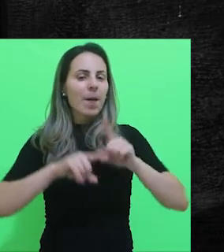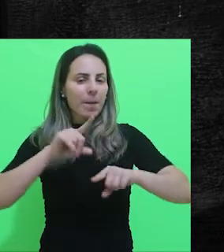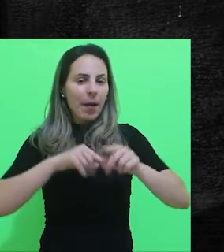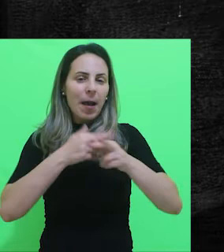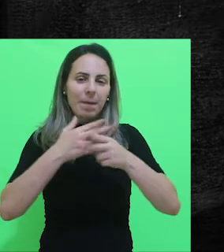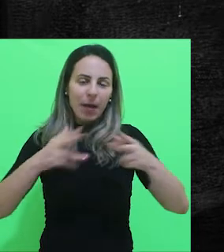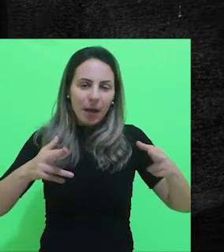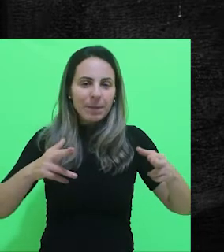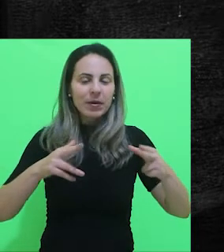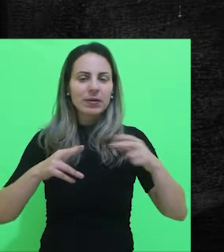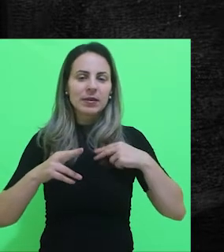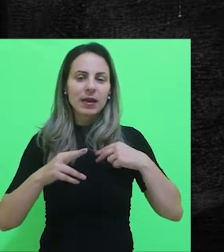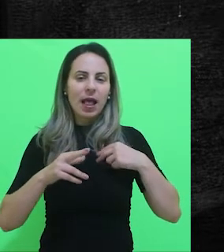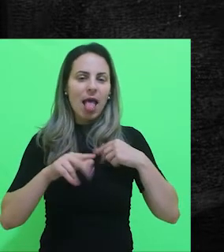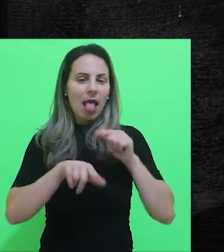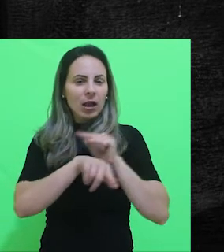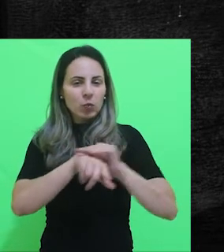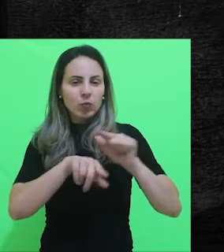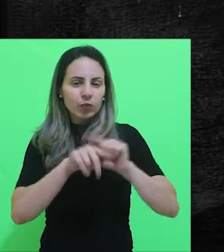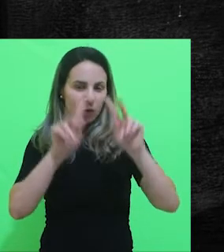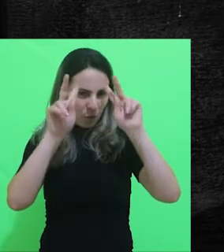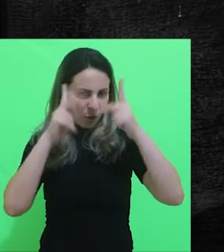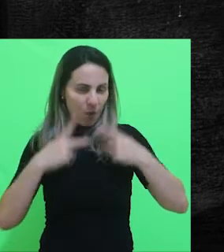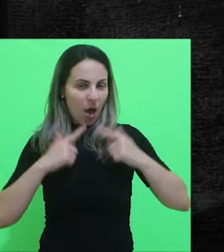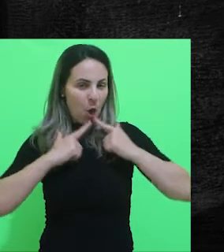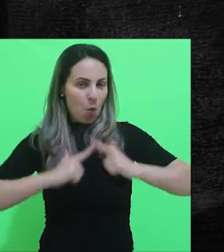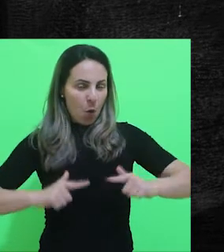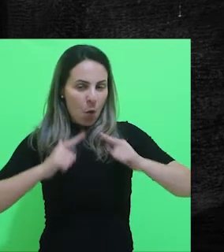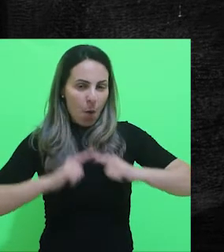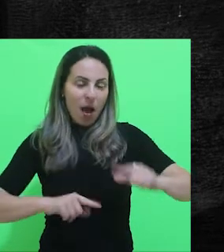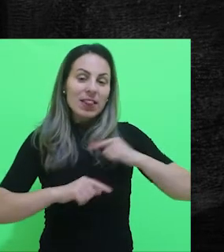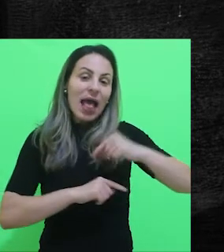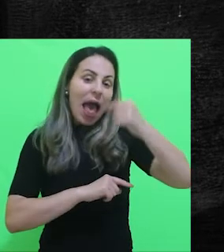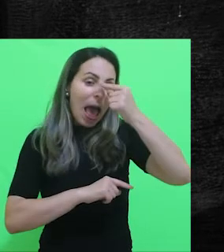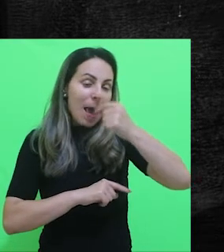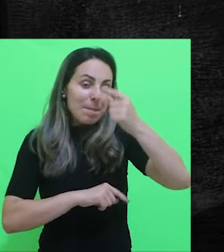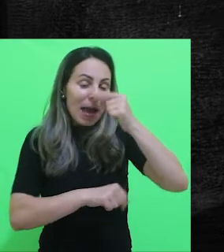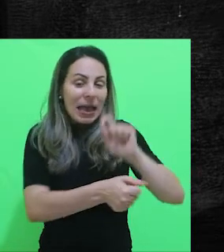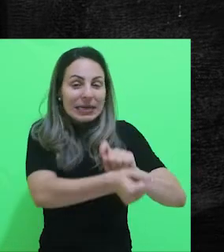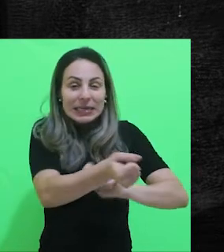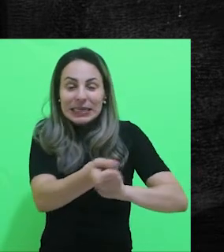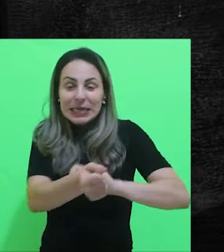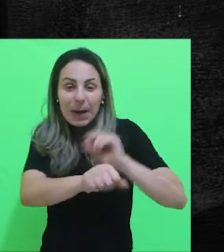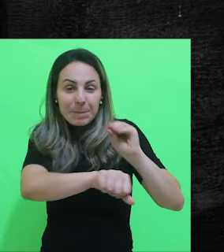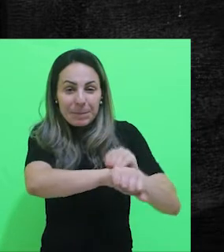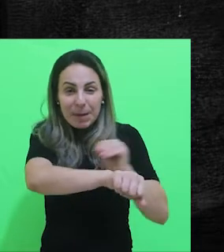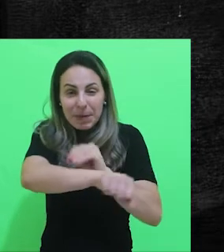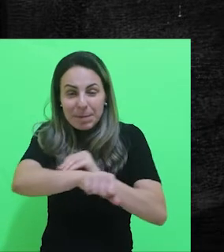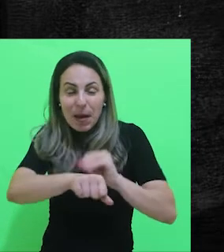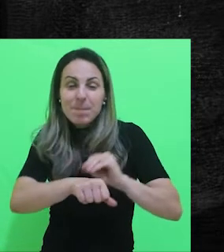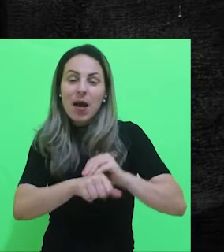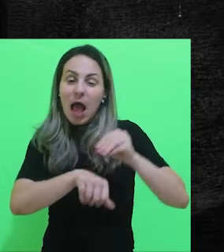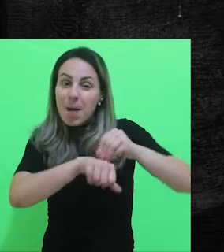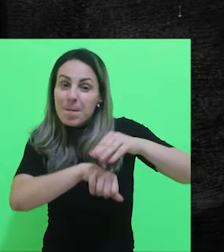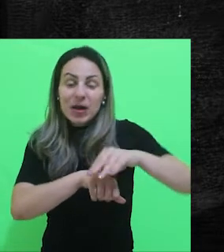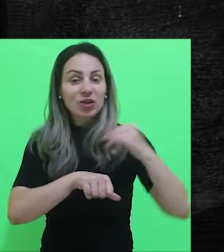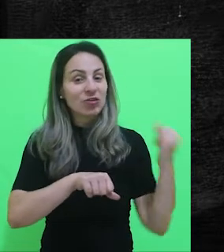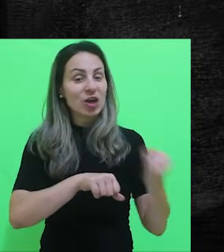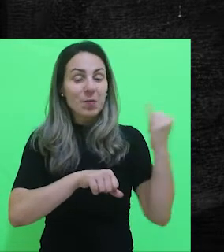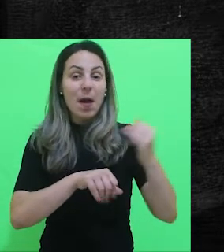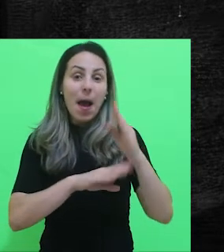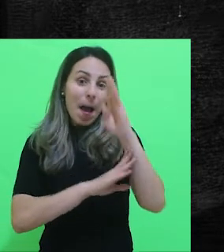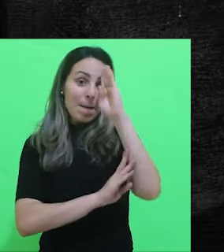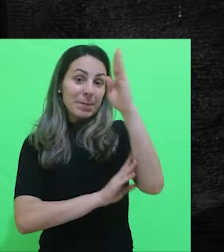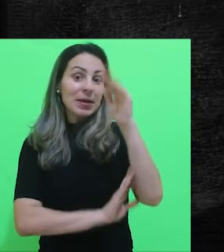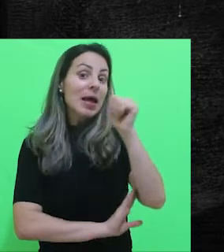habituais de higiene e seus possíveis remédios anti-alérgicos. Essa é uma dica valiosa. Você tem, principalmente para as